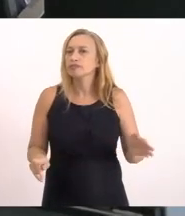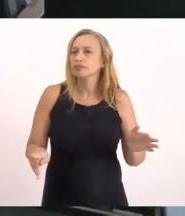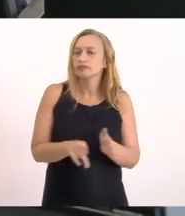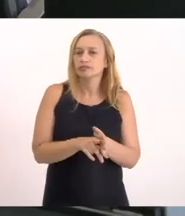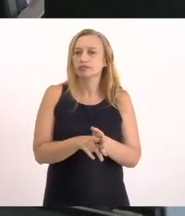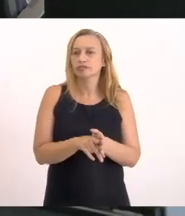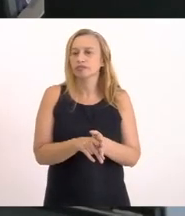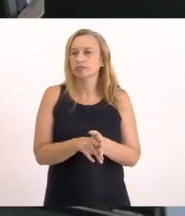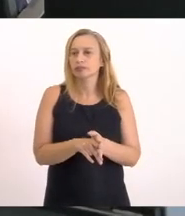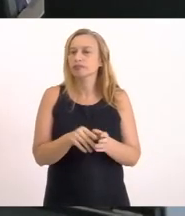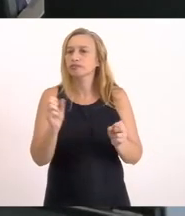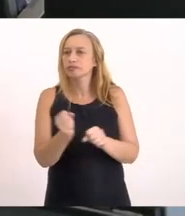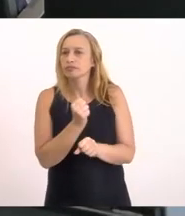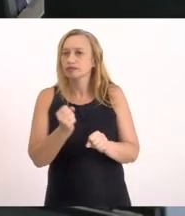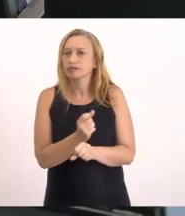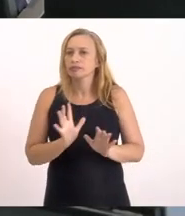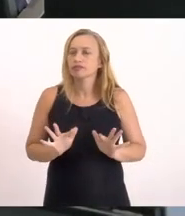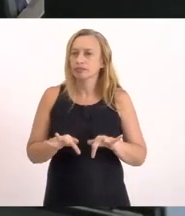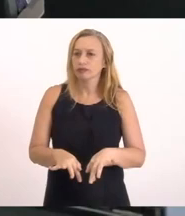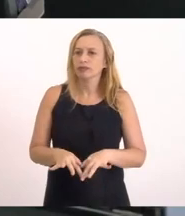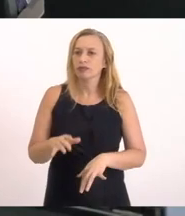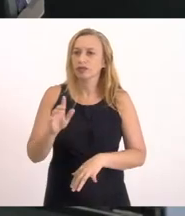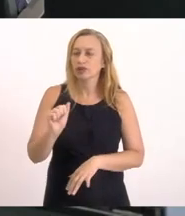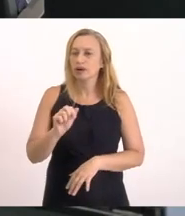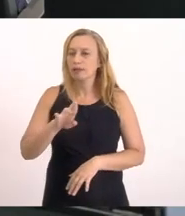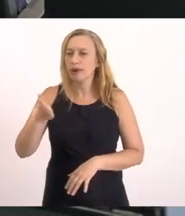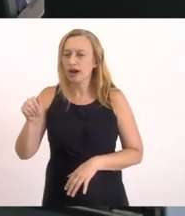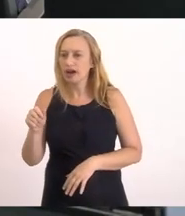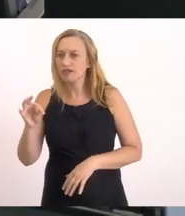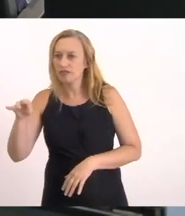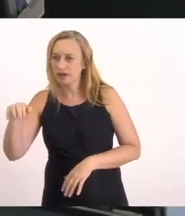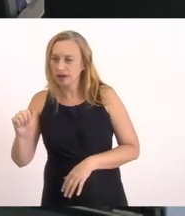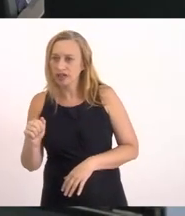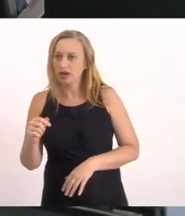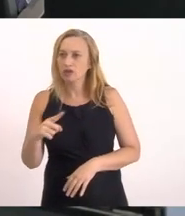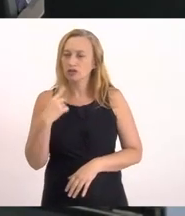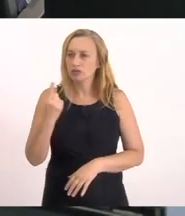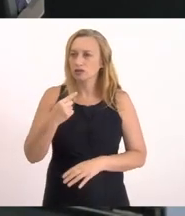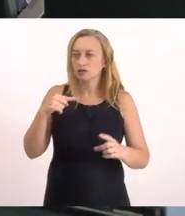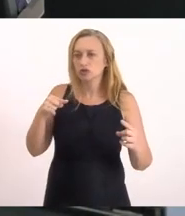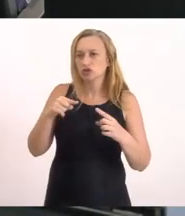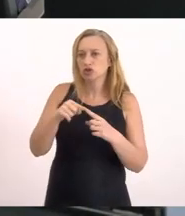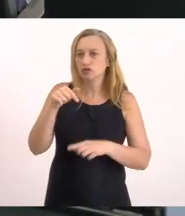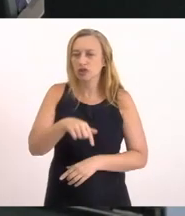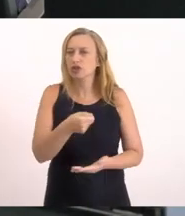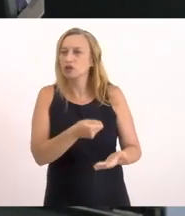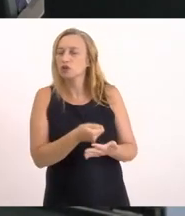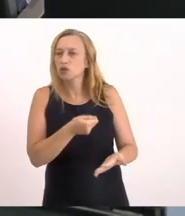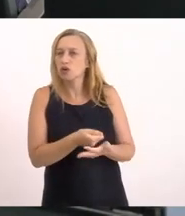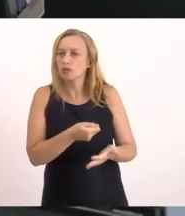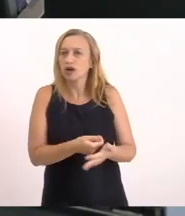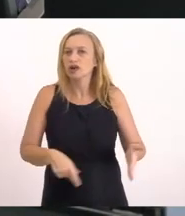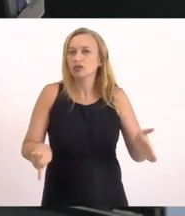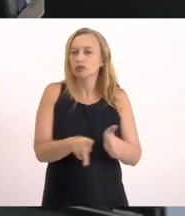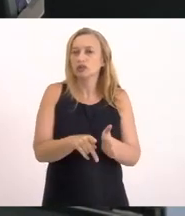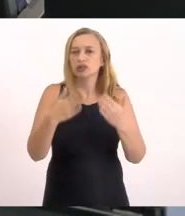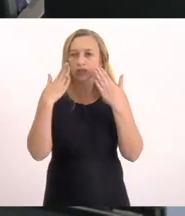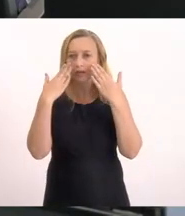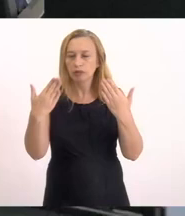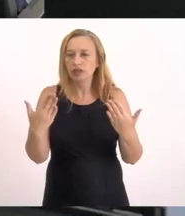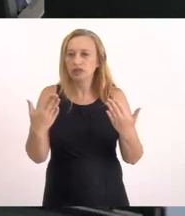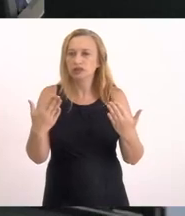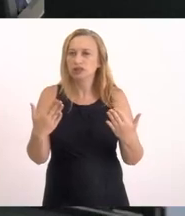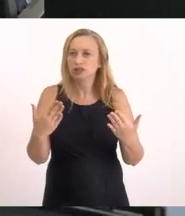Da obra final Da Barra Franca Esse é o nosso Objetivo Aqui De cobrar Que esse projeto Seja apresentado